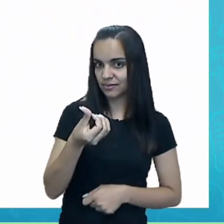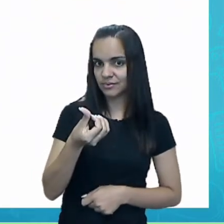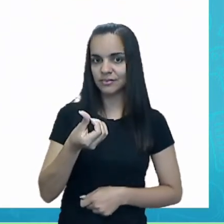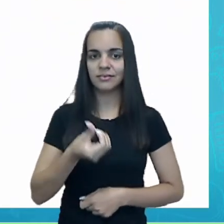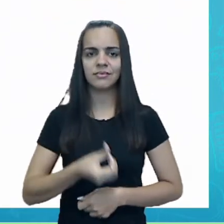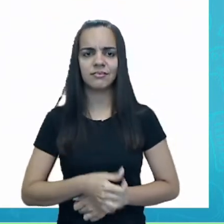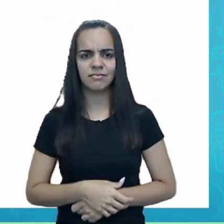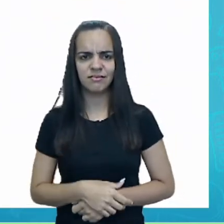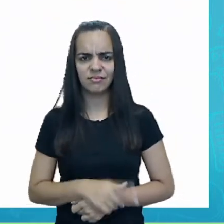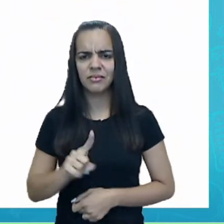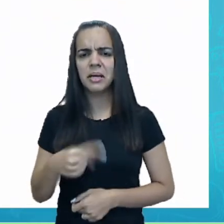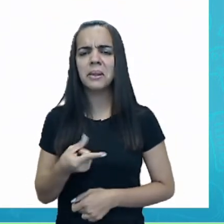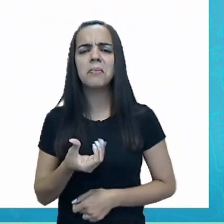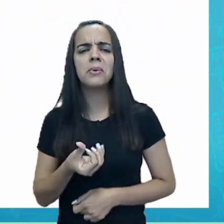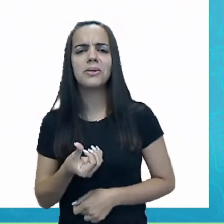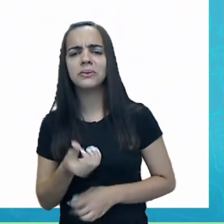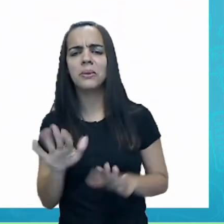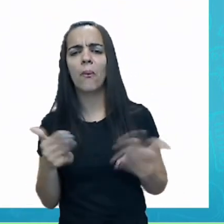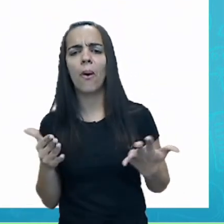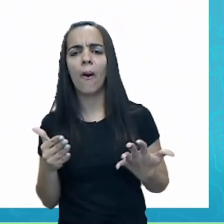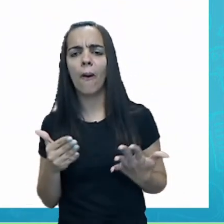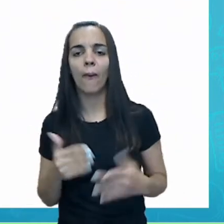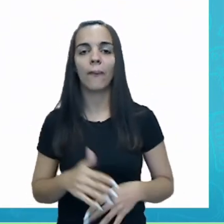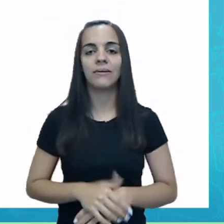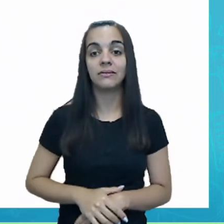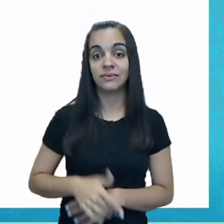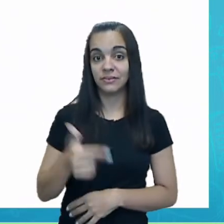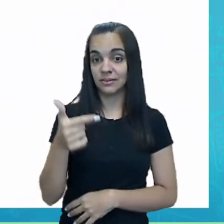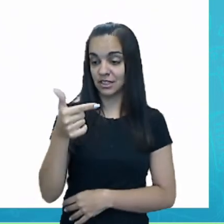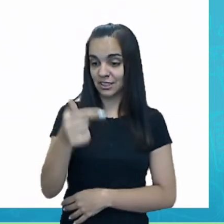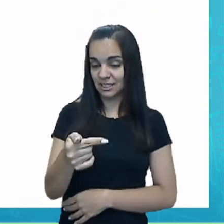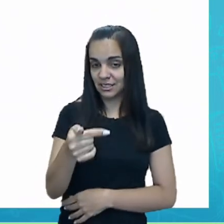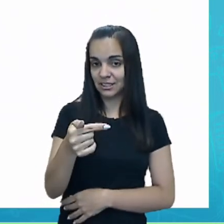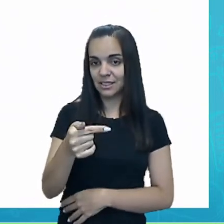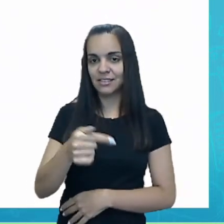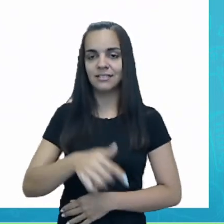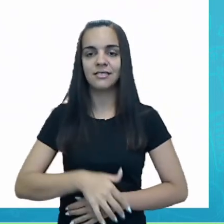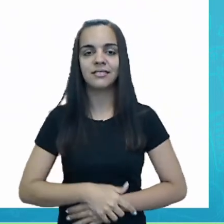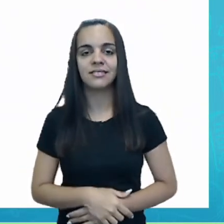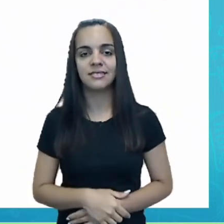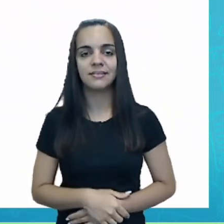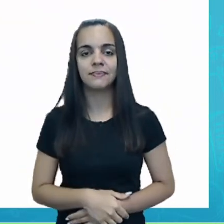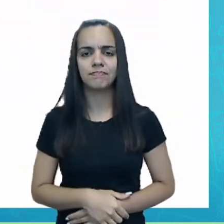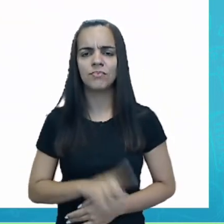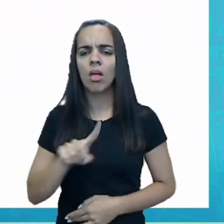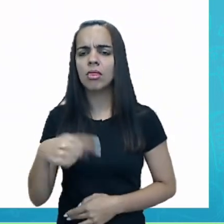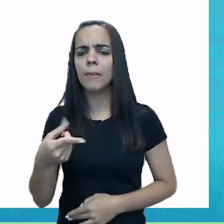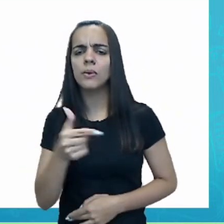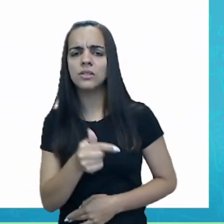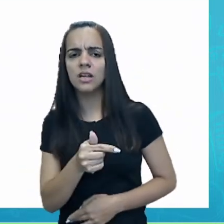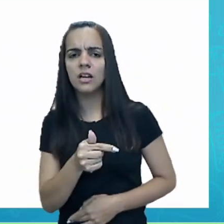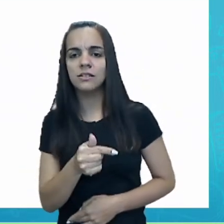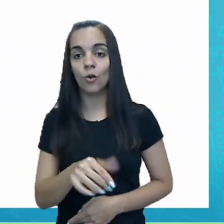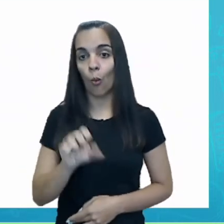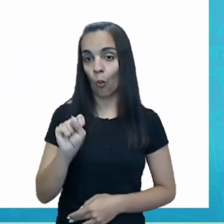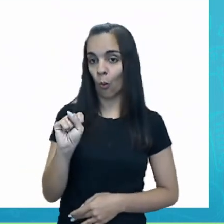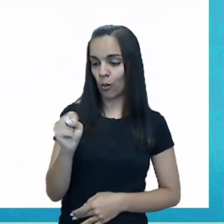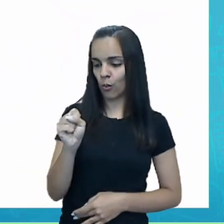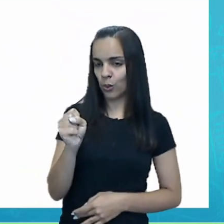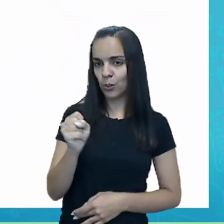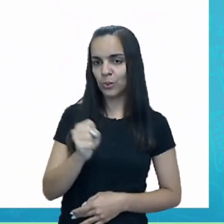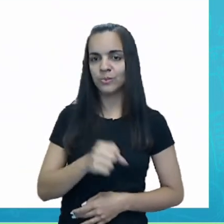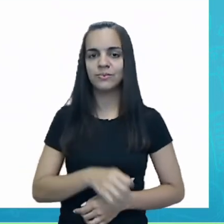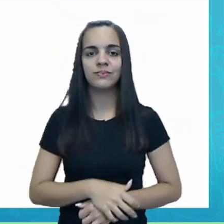Será que depois do 6 vem qual número? O 7. E depois do 7? O